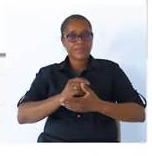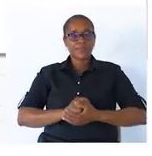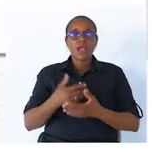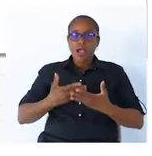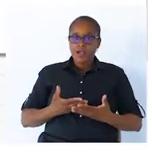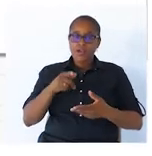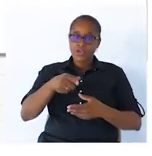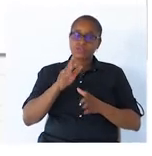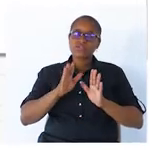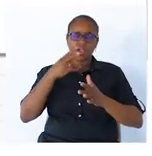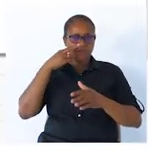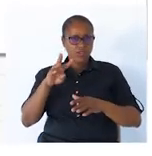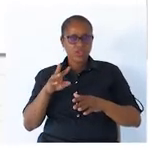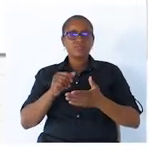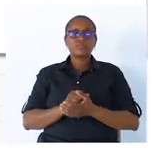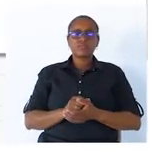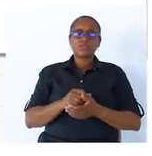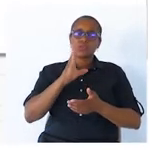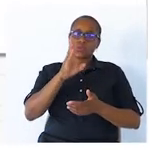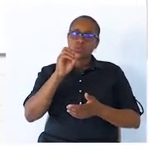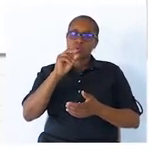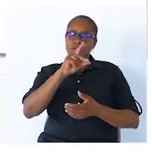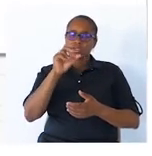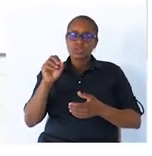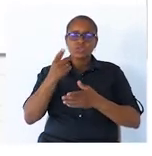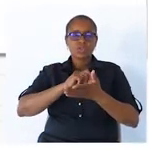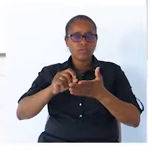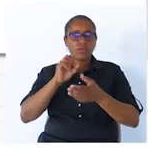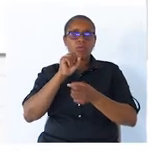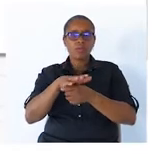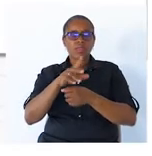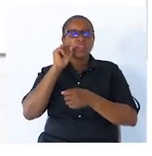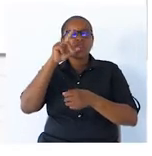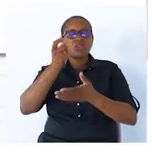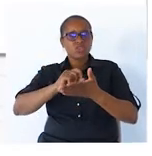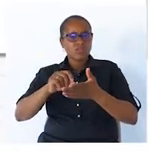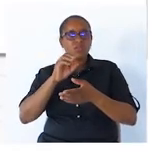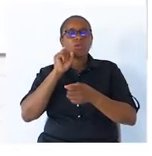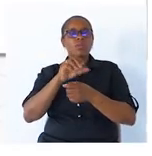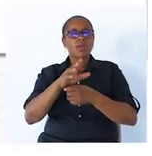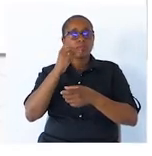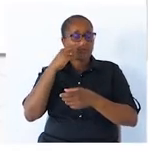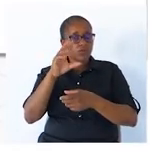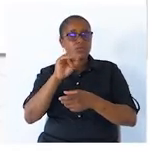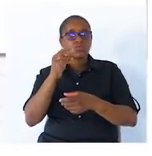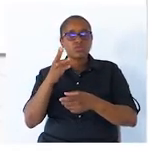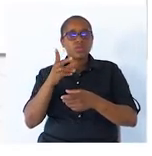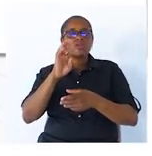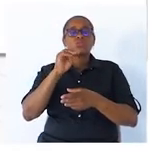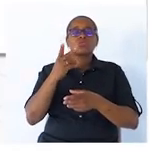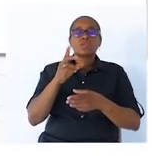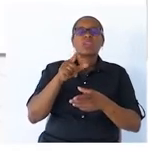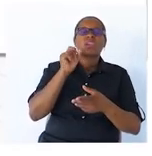Agora, isto já vimos. O João escreveu um e-mail. Quem escreveu o e-mail para encontrar o sujeito? O sujeito. Então, quem fez? É o João.